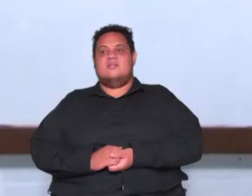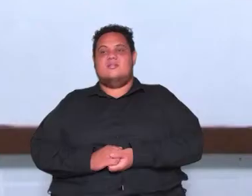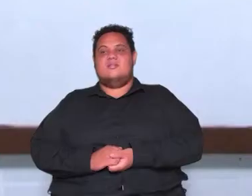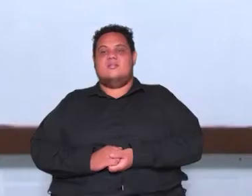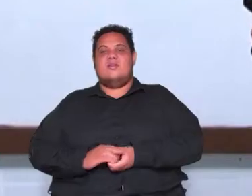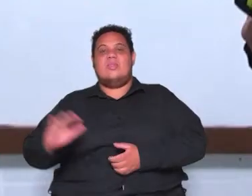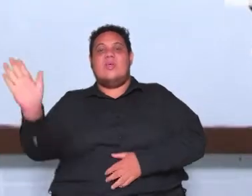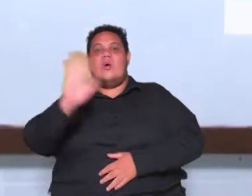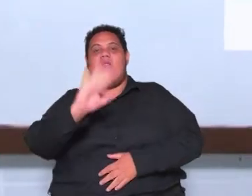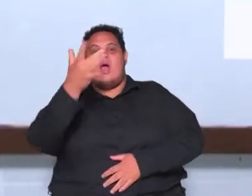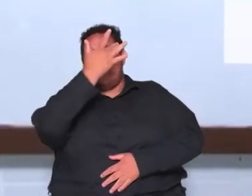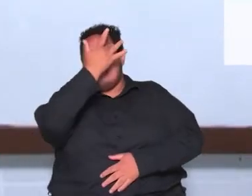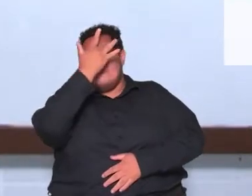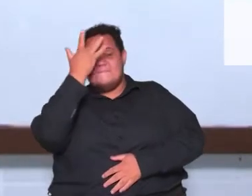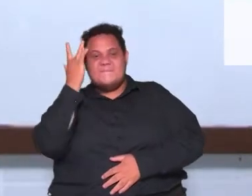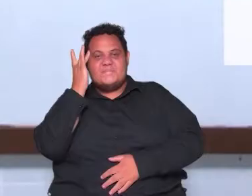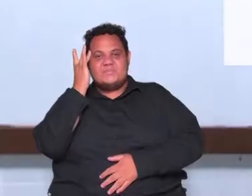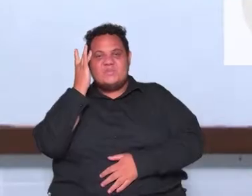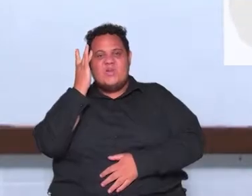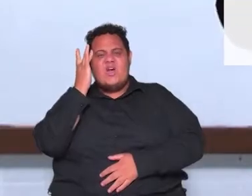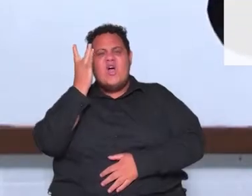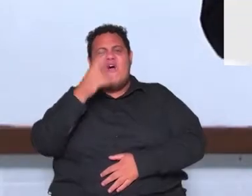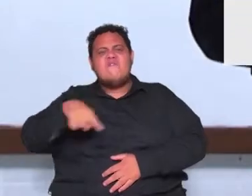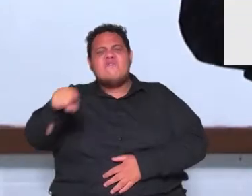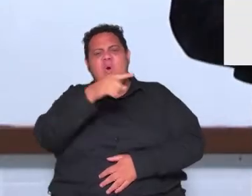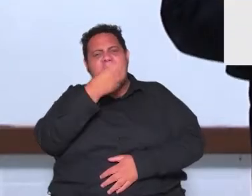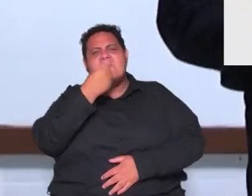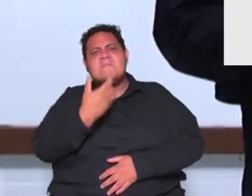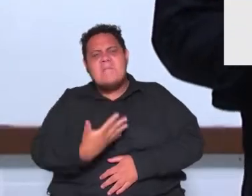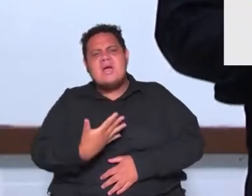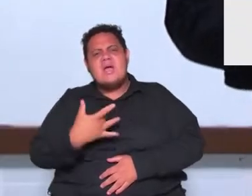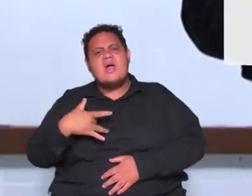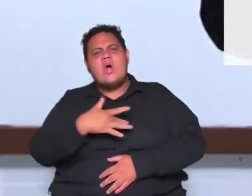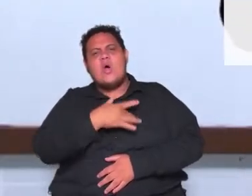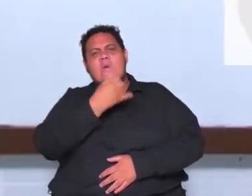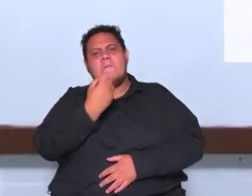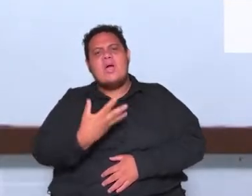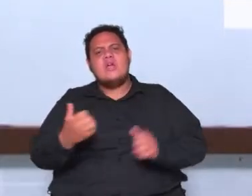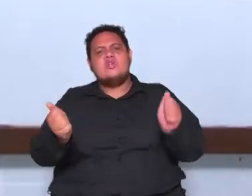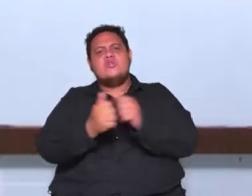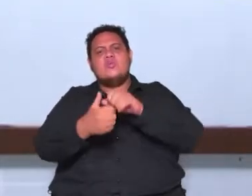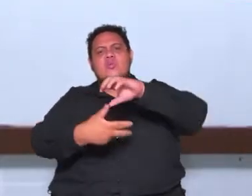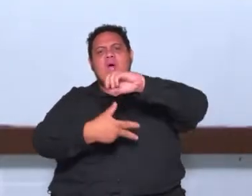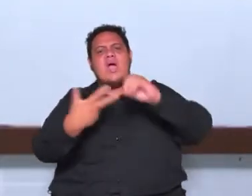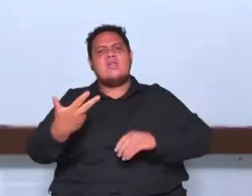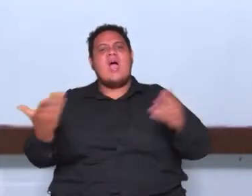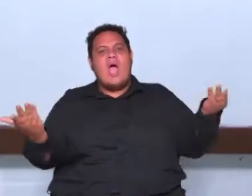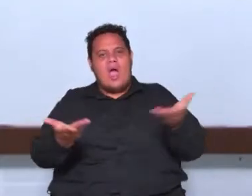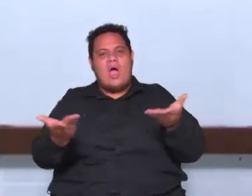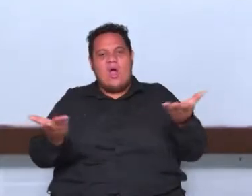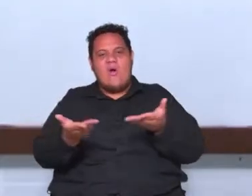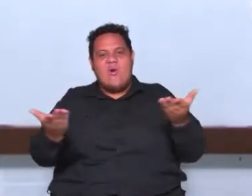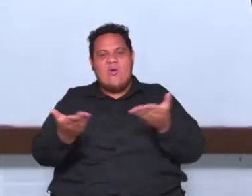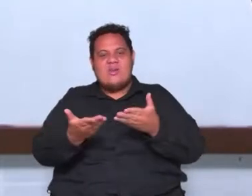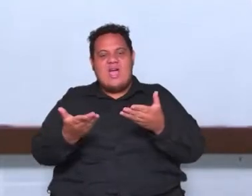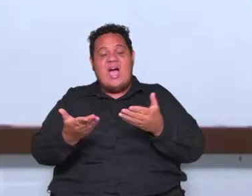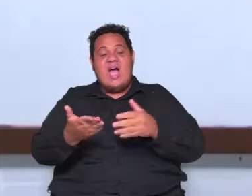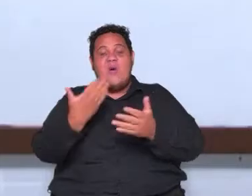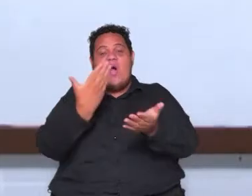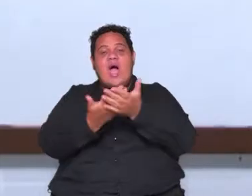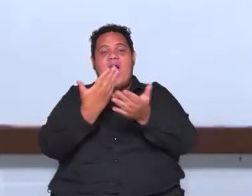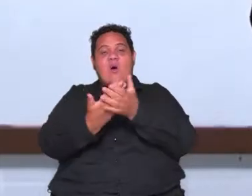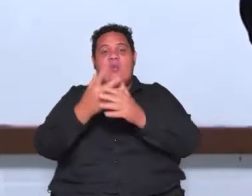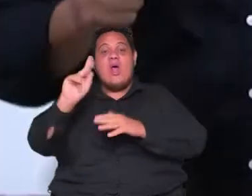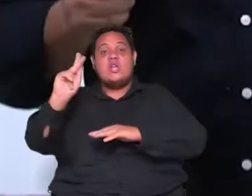Olá pessoal, como é que estão? Vamos lá, Juntos no Enem agora, mais uma aula de